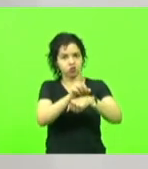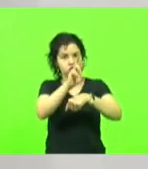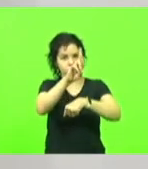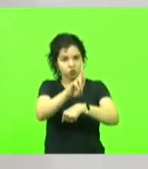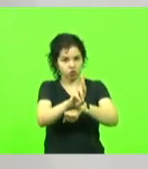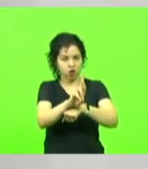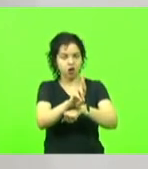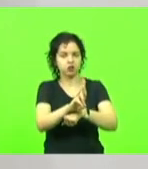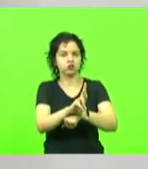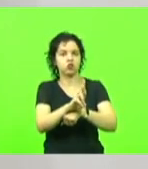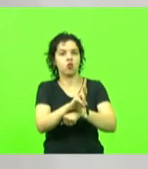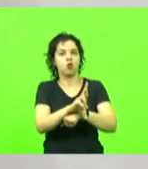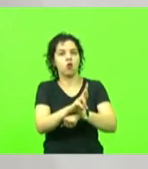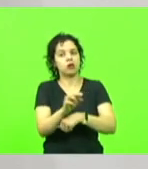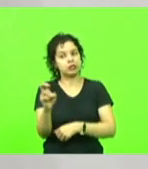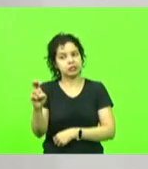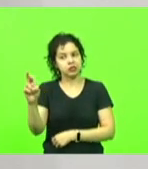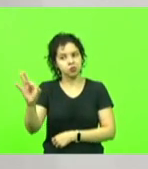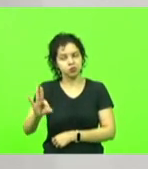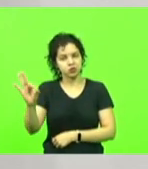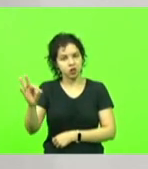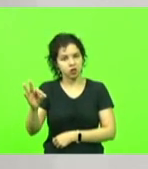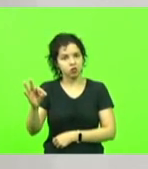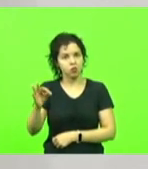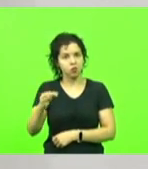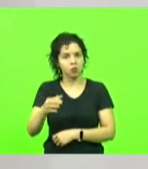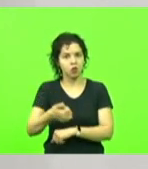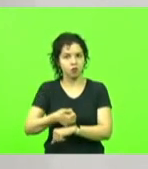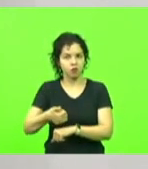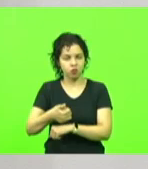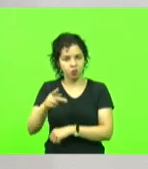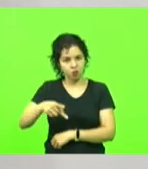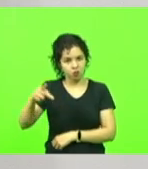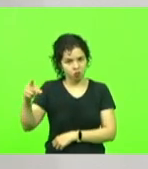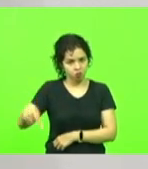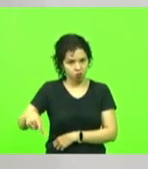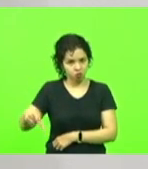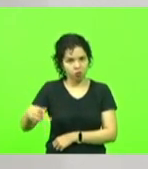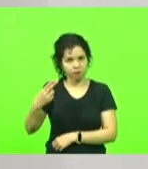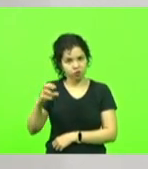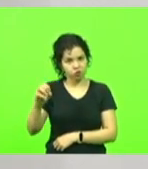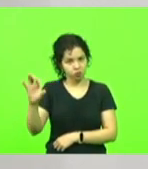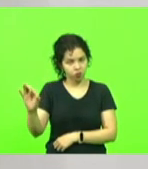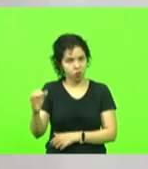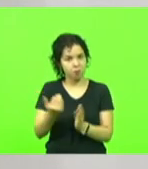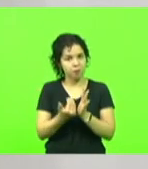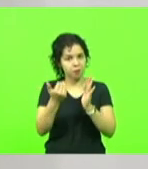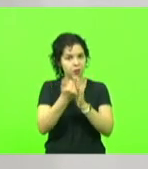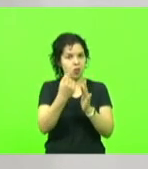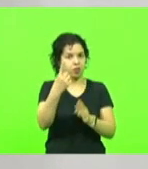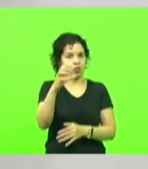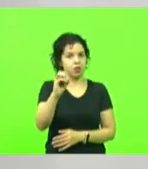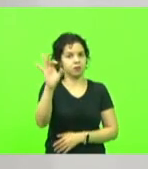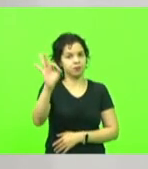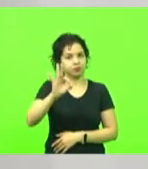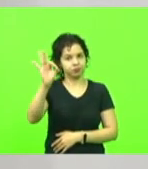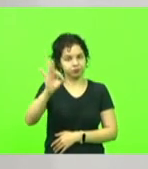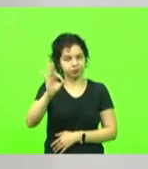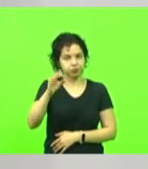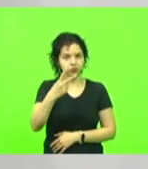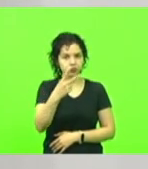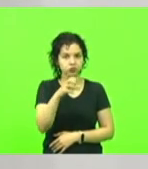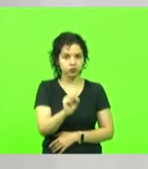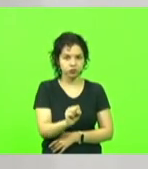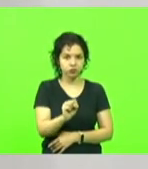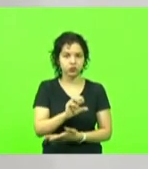5% dos professores de 20.000, se deu mais que 10%. Se deu 28% para o mestrado,